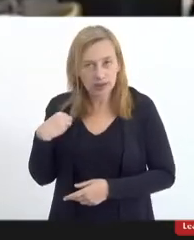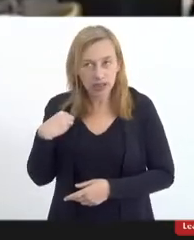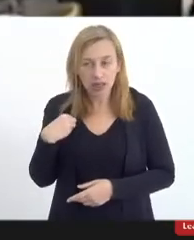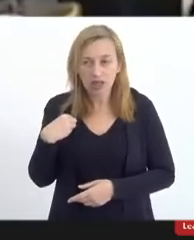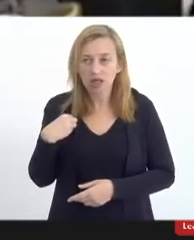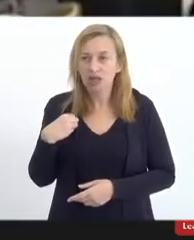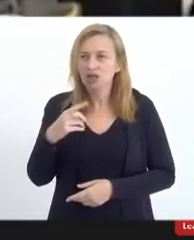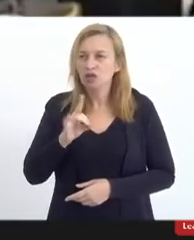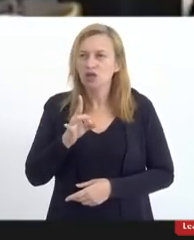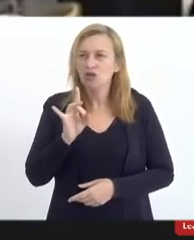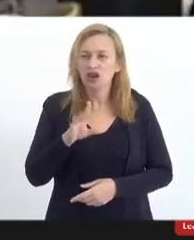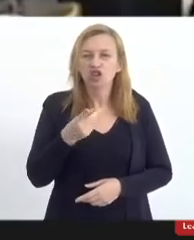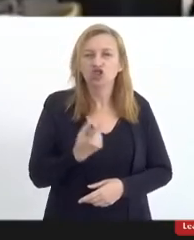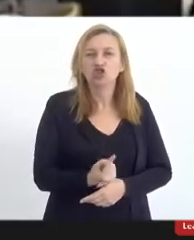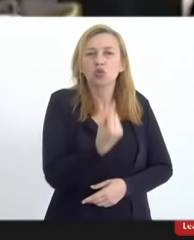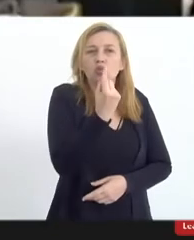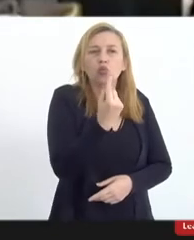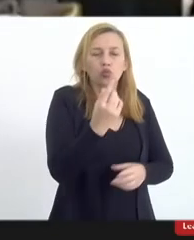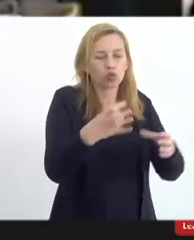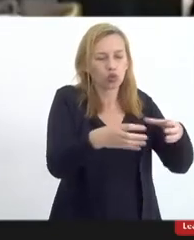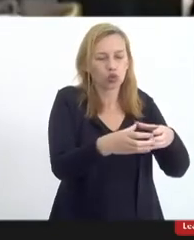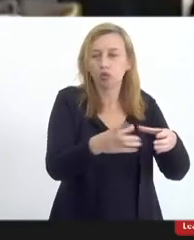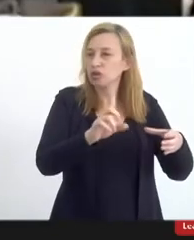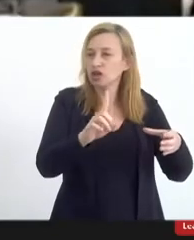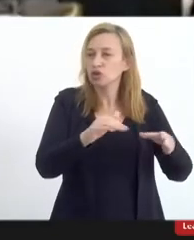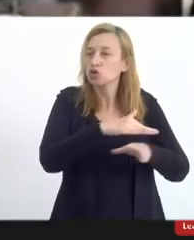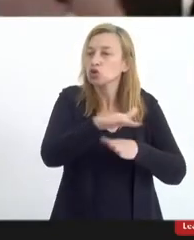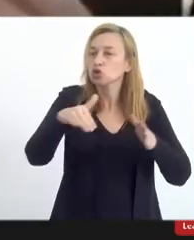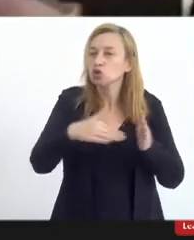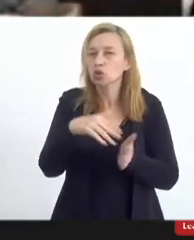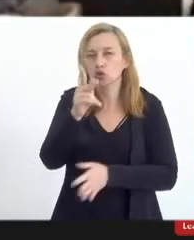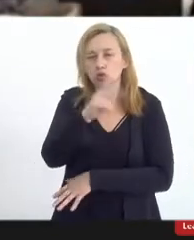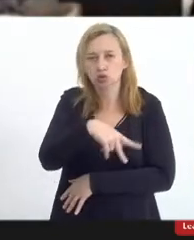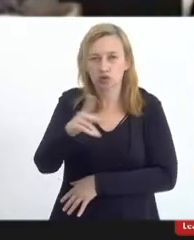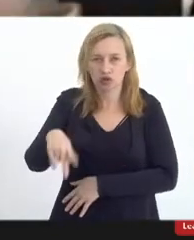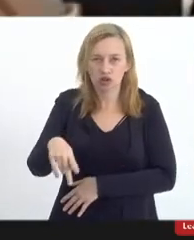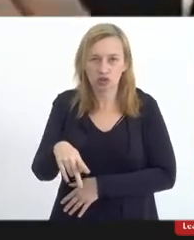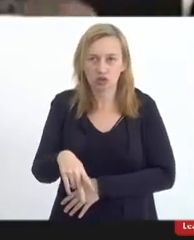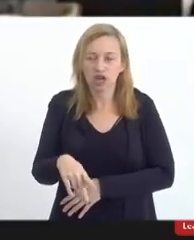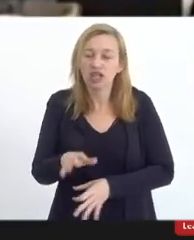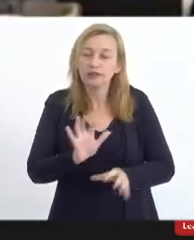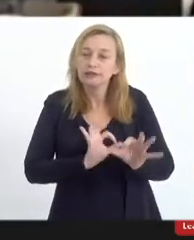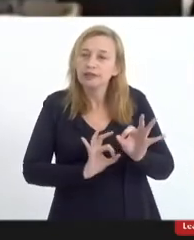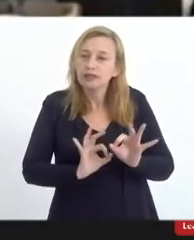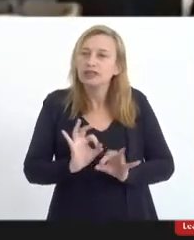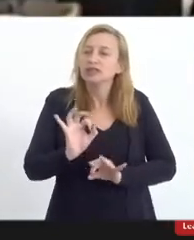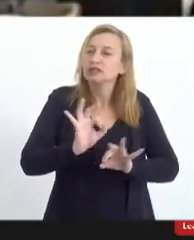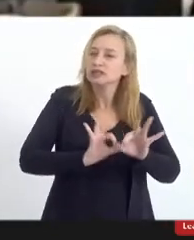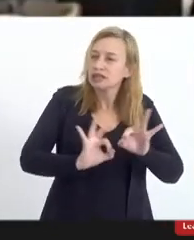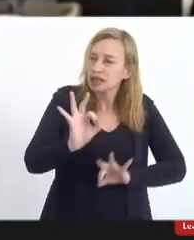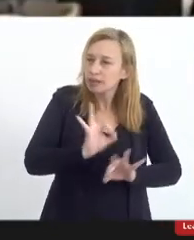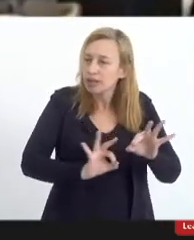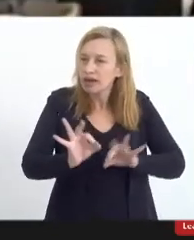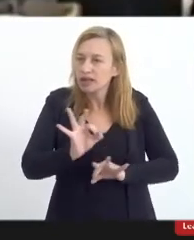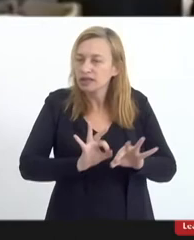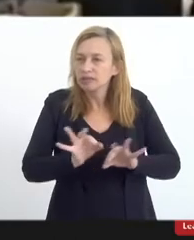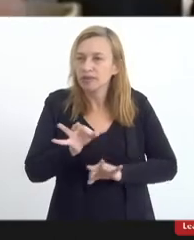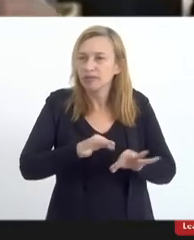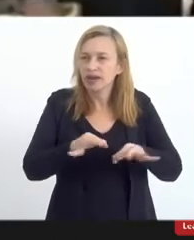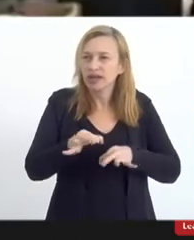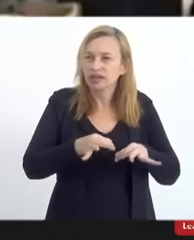especifica só um grupo, é aberto para todos os professores, porque a gente vai trabalhando essa temática, a gente vai